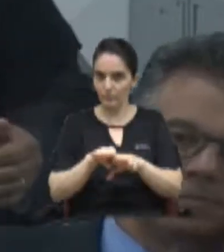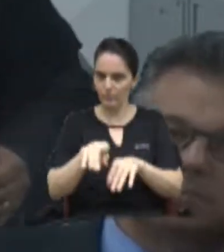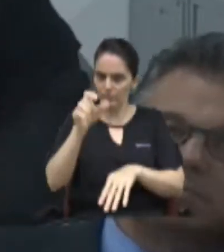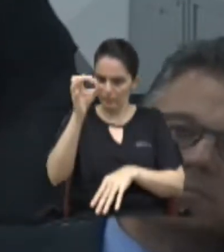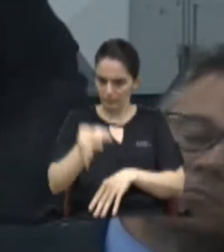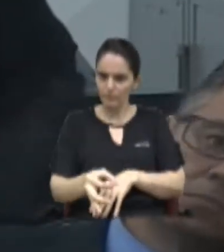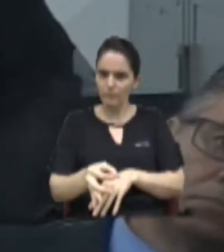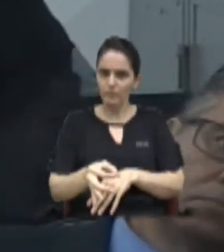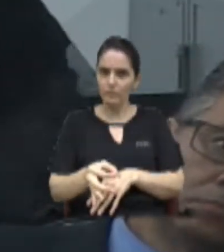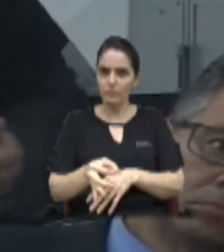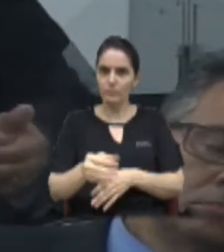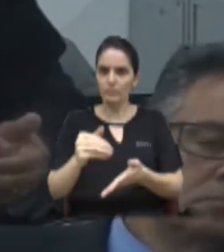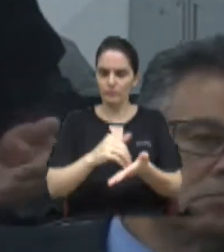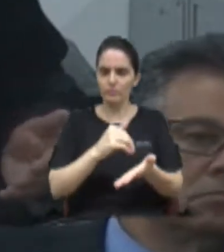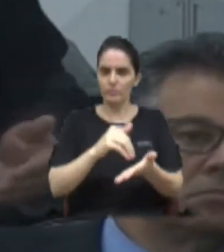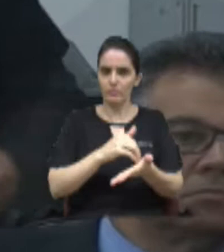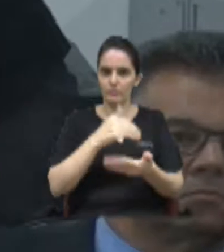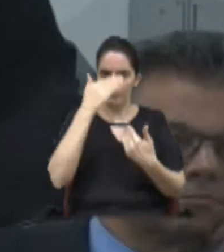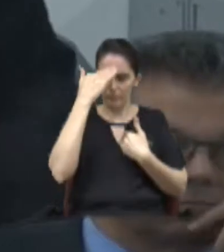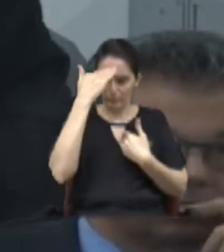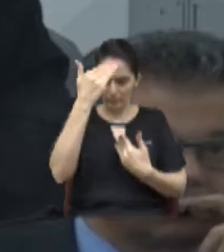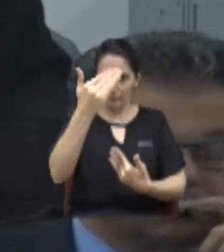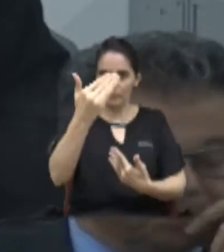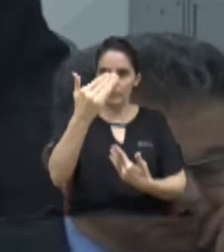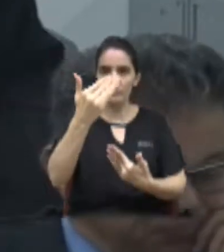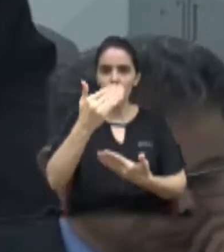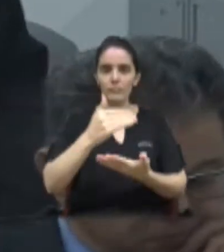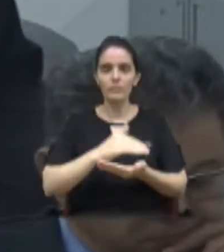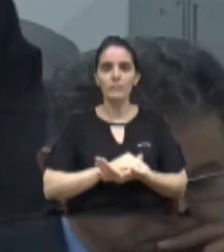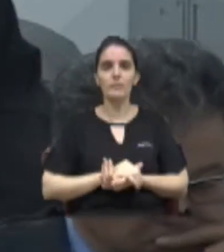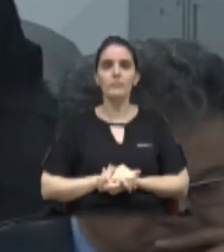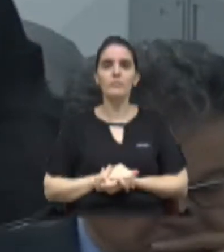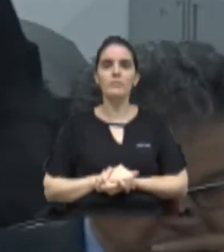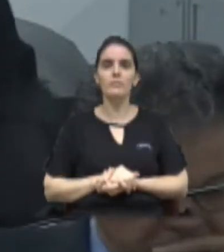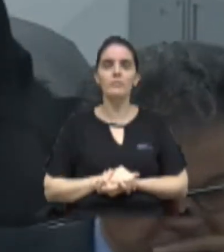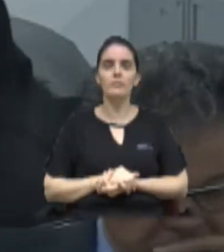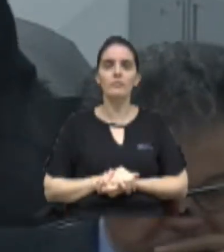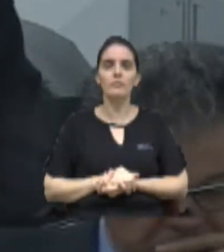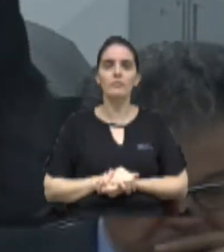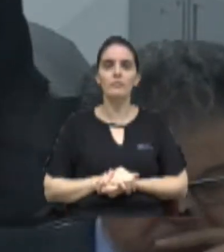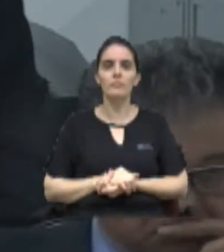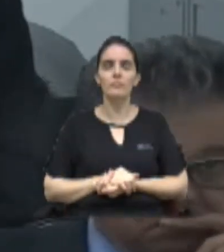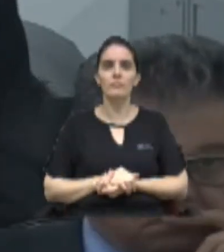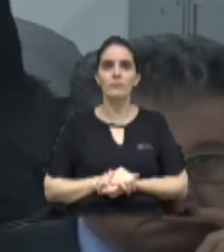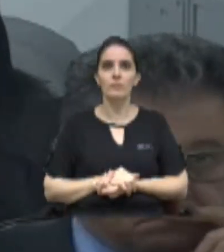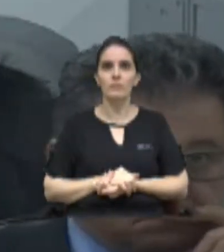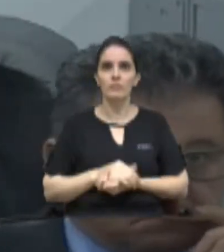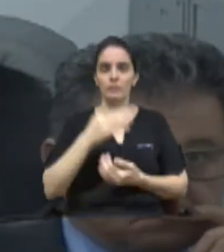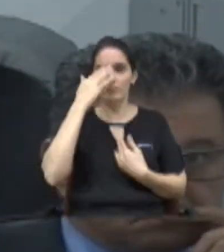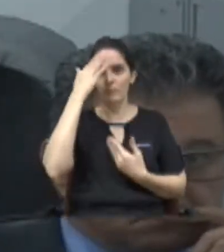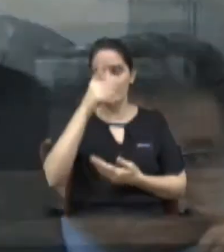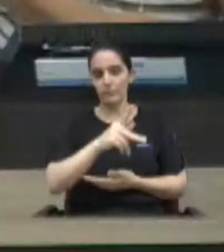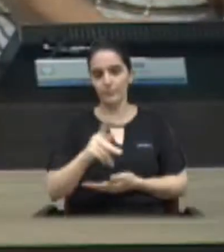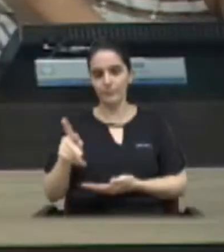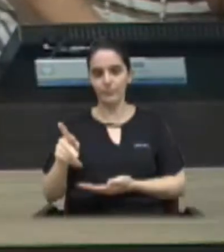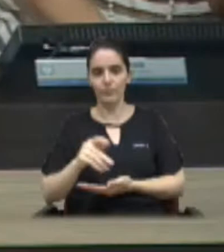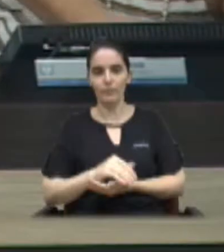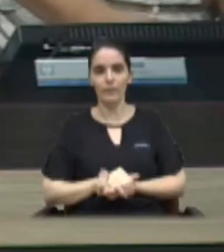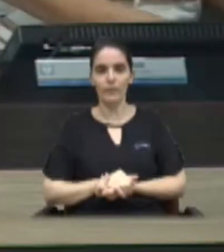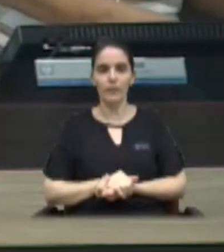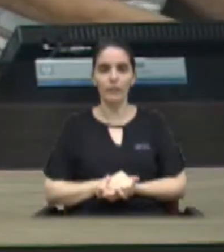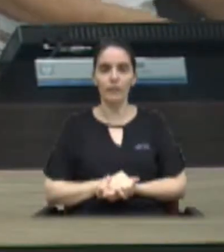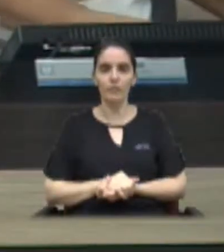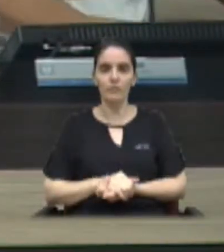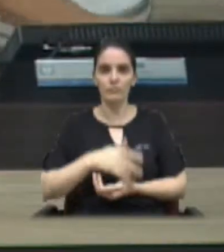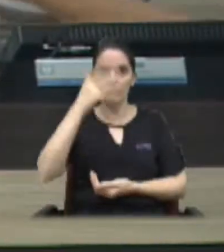por parte da Secretaria. Agradecer à Secretaria por ter atendido o pedido desses vereadores e cancelado a multa. Obrigado, presidente. Vereadora